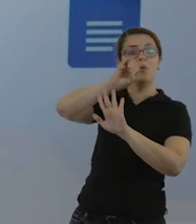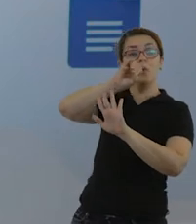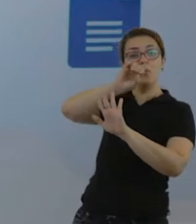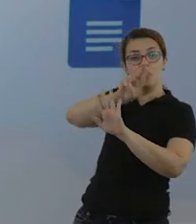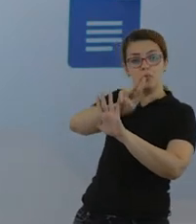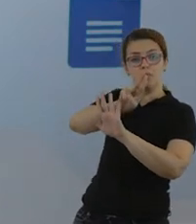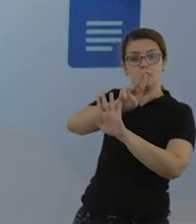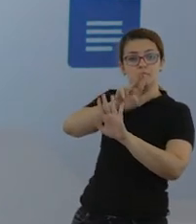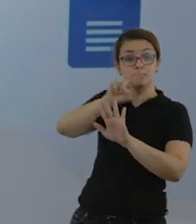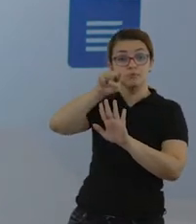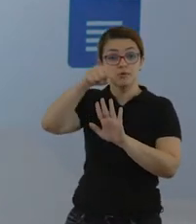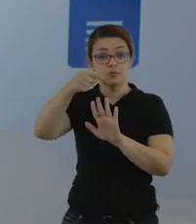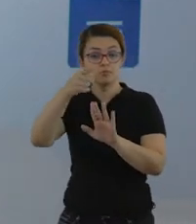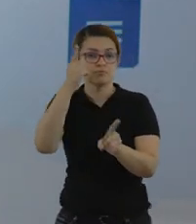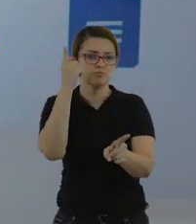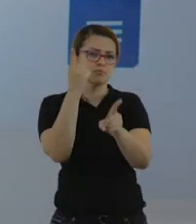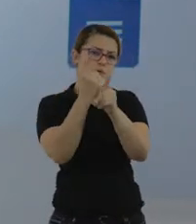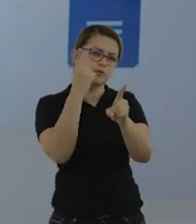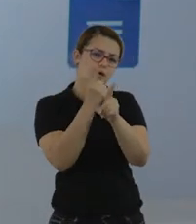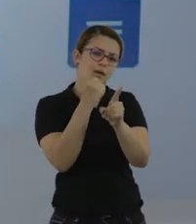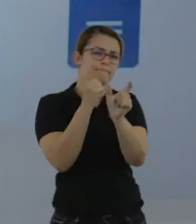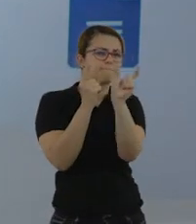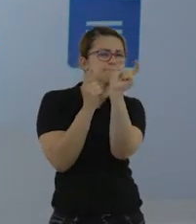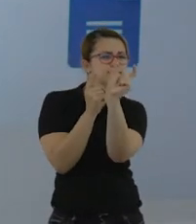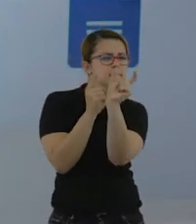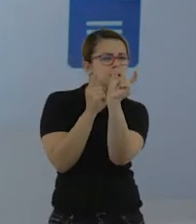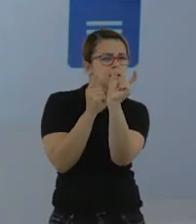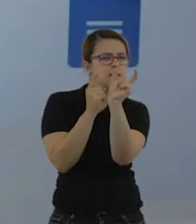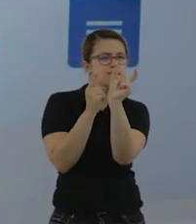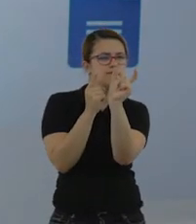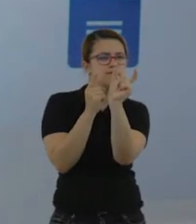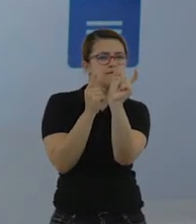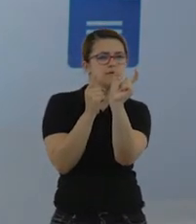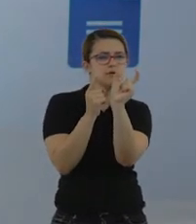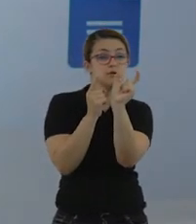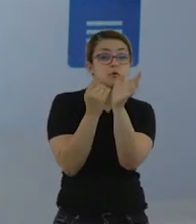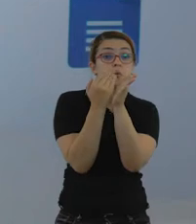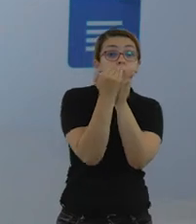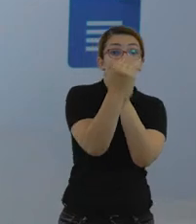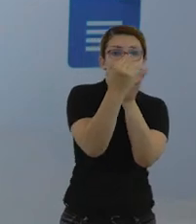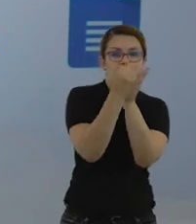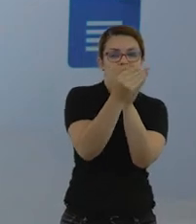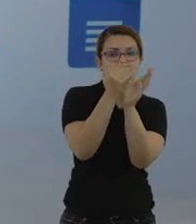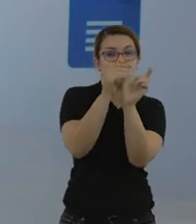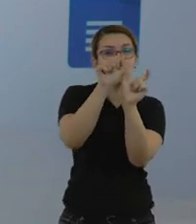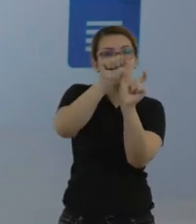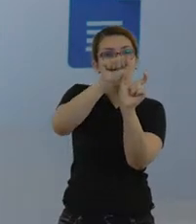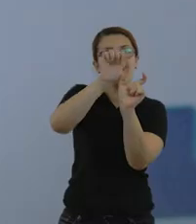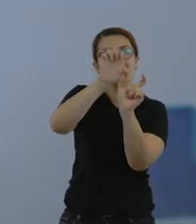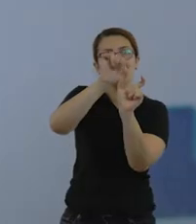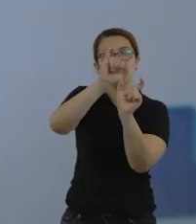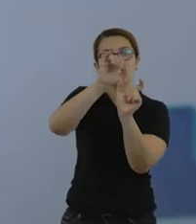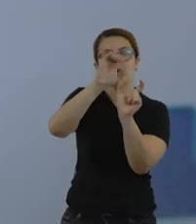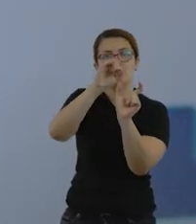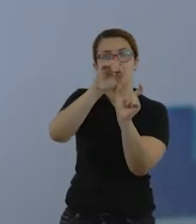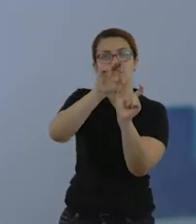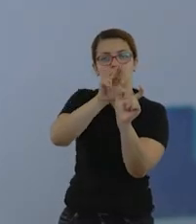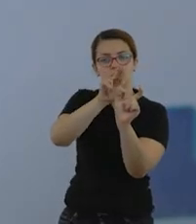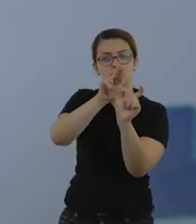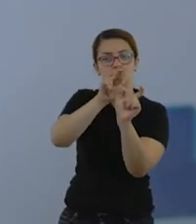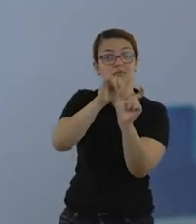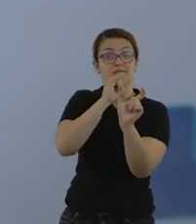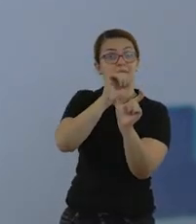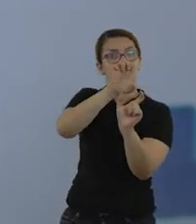podemos também procurar palavras que iniciem com essas vogais. Por exemplo, a palavra